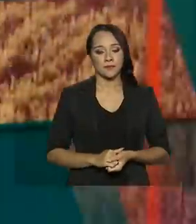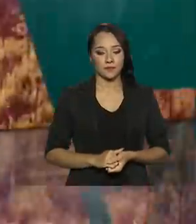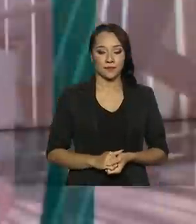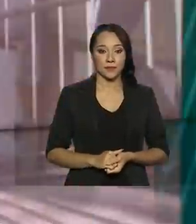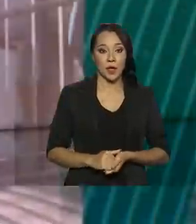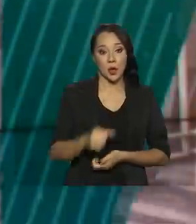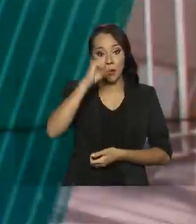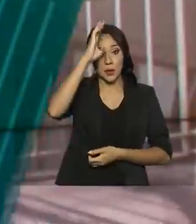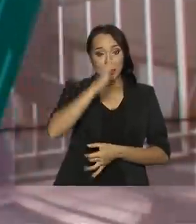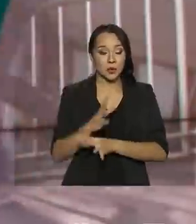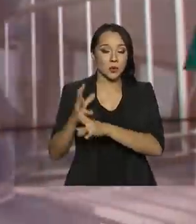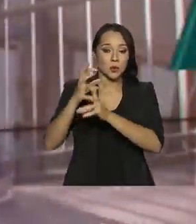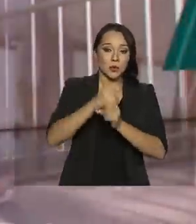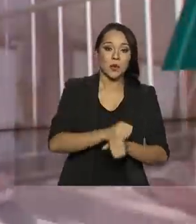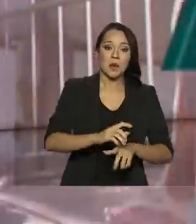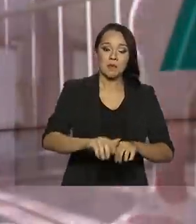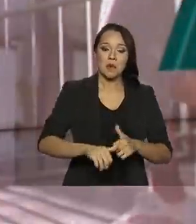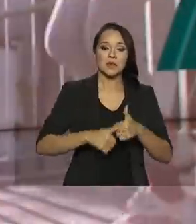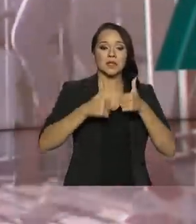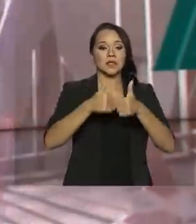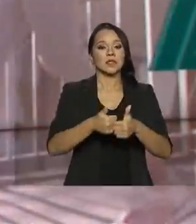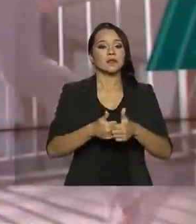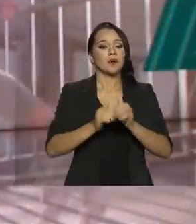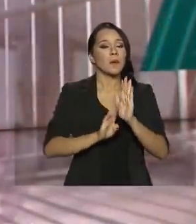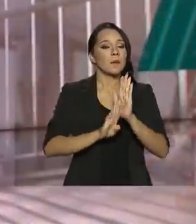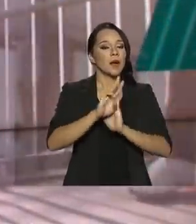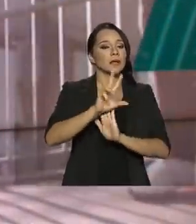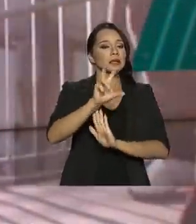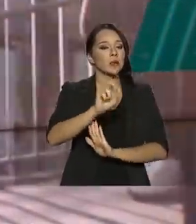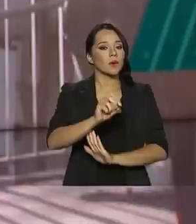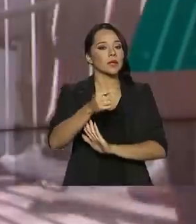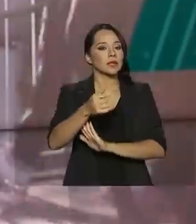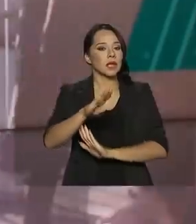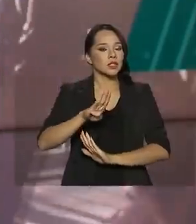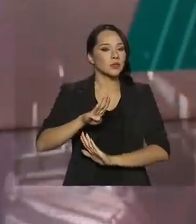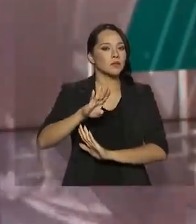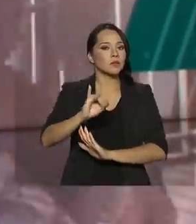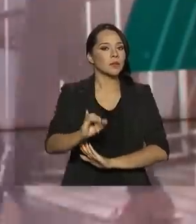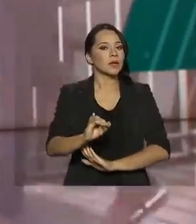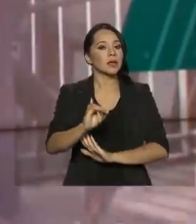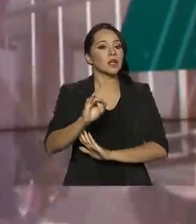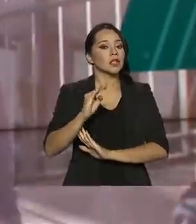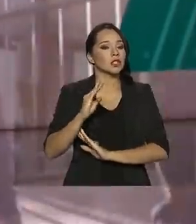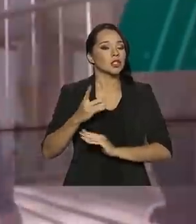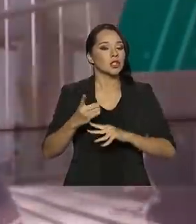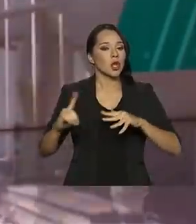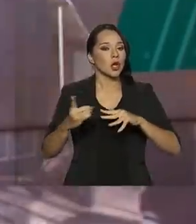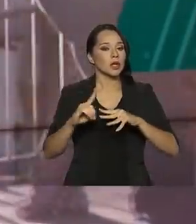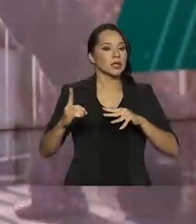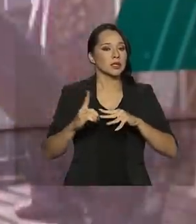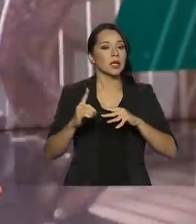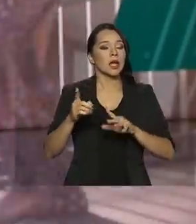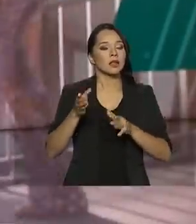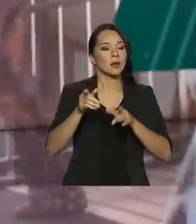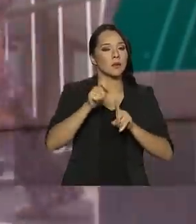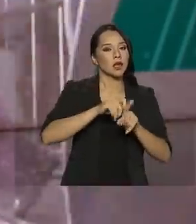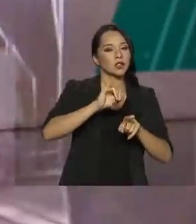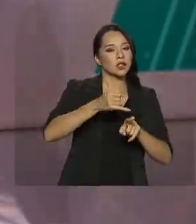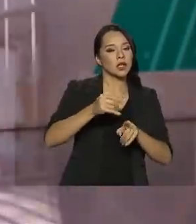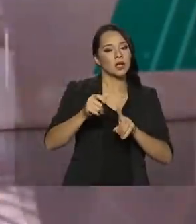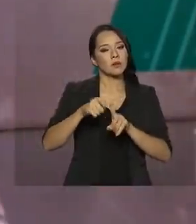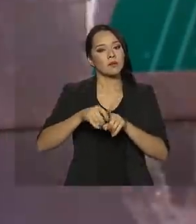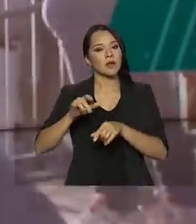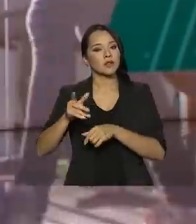O Brasil acumula saldo positivo superior a 57 bilhões de dólares na balança comercial entre janeiro e